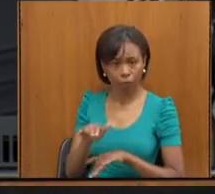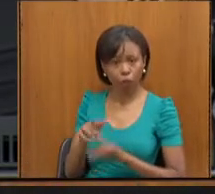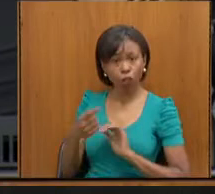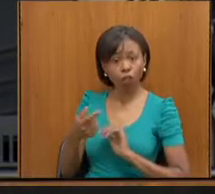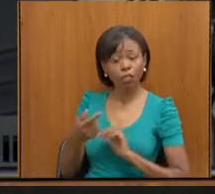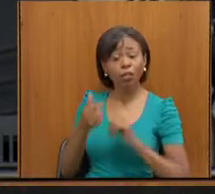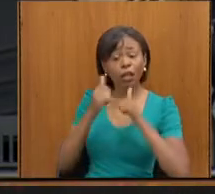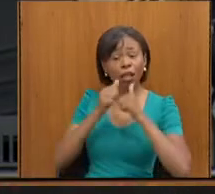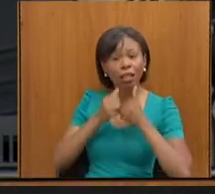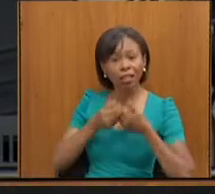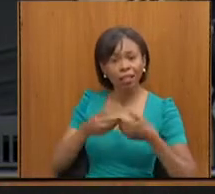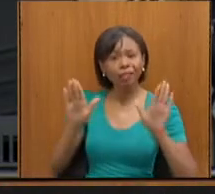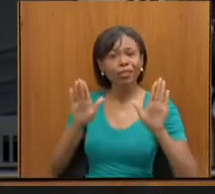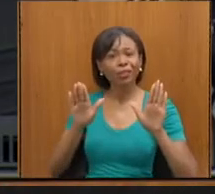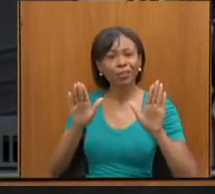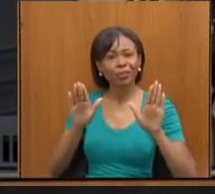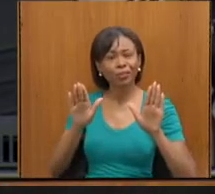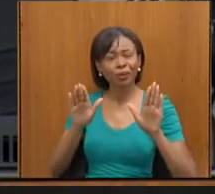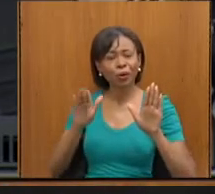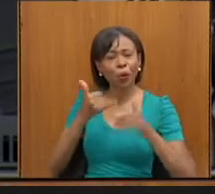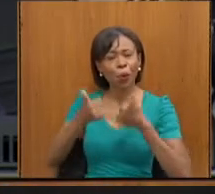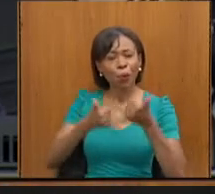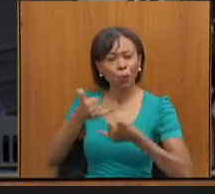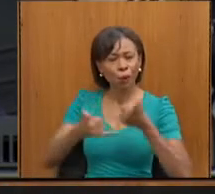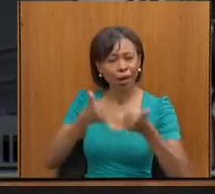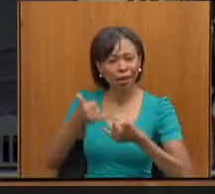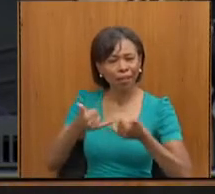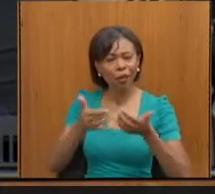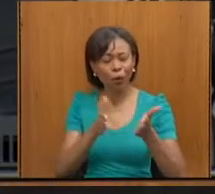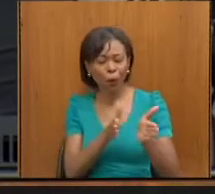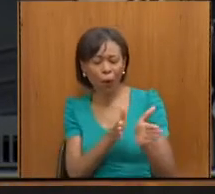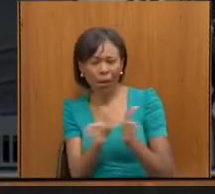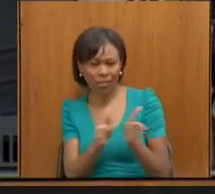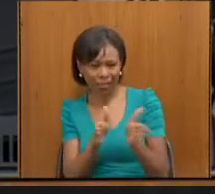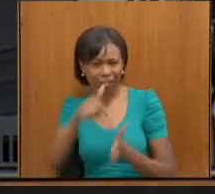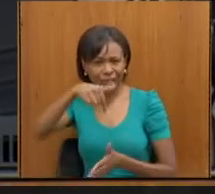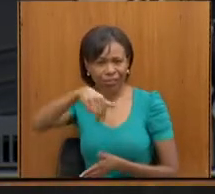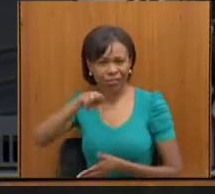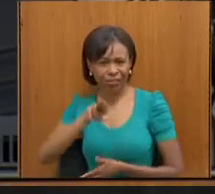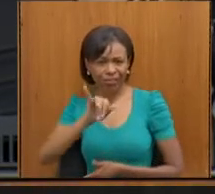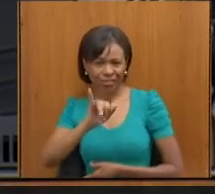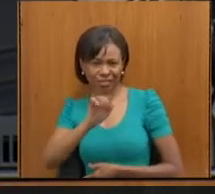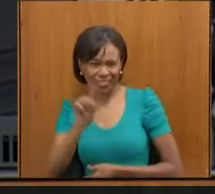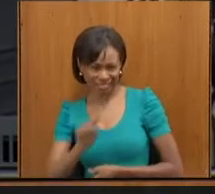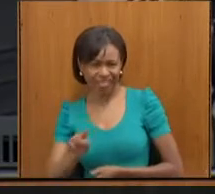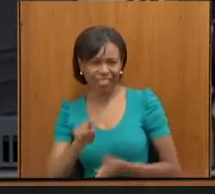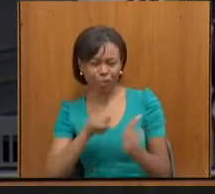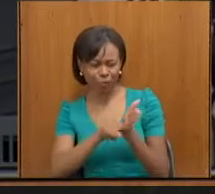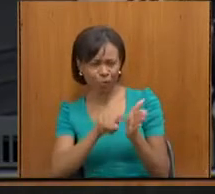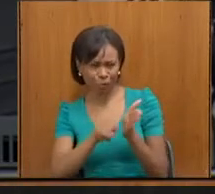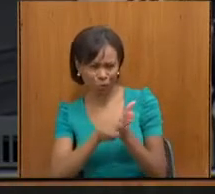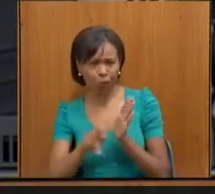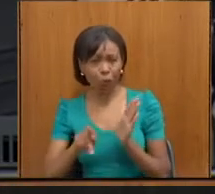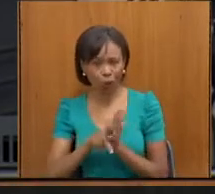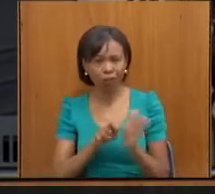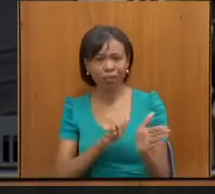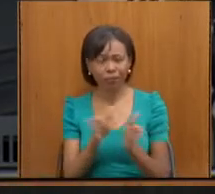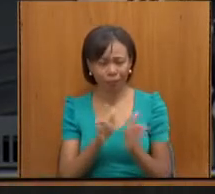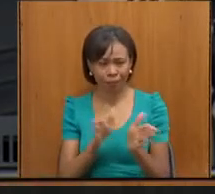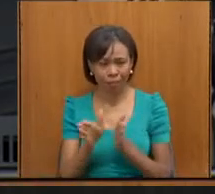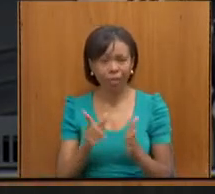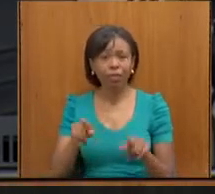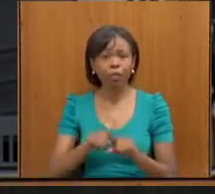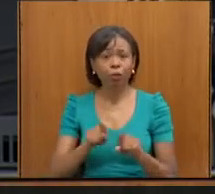acessibilidades. No dia 13, o lançamento de um curso de formação já disponível no site da